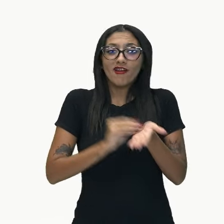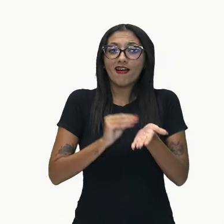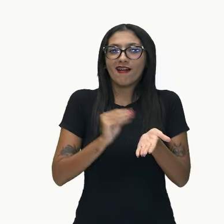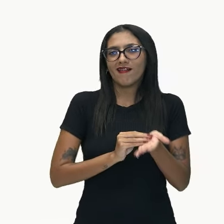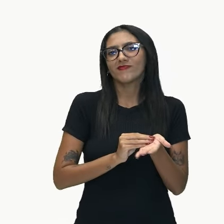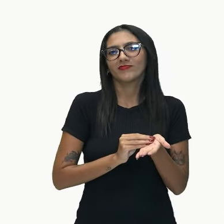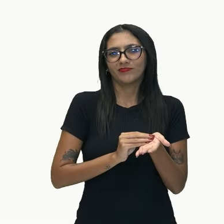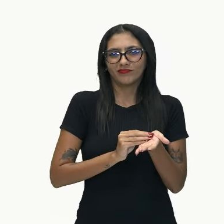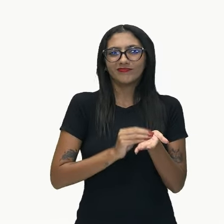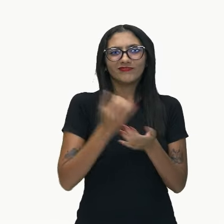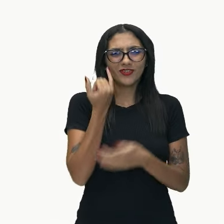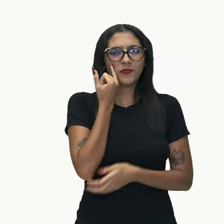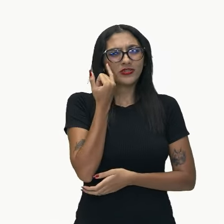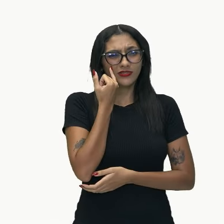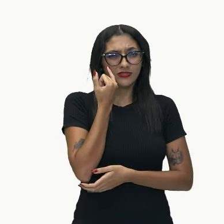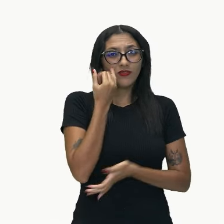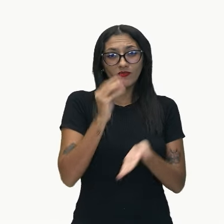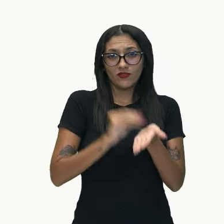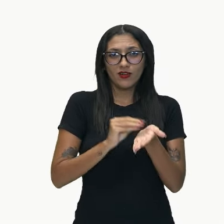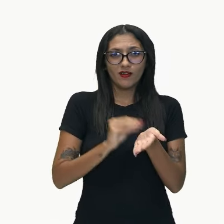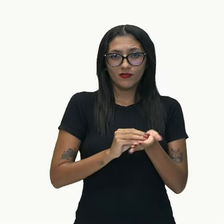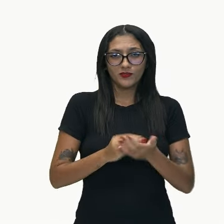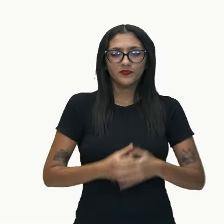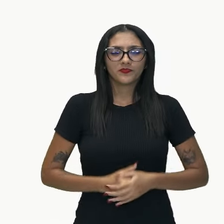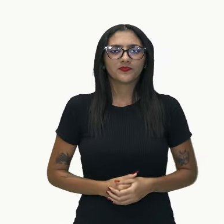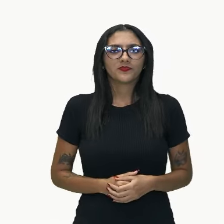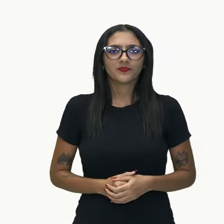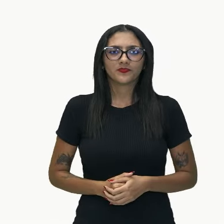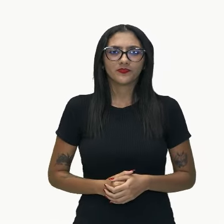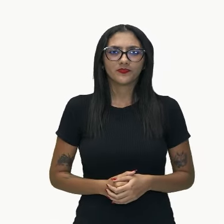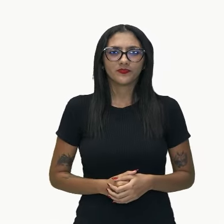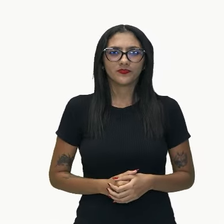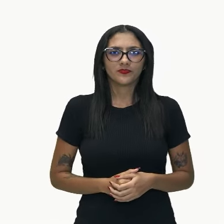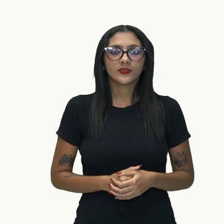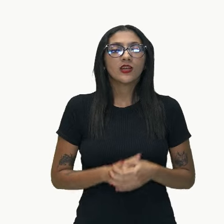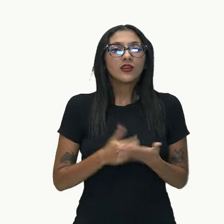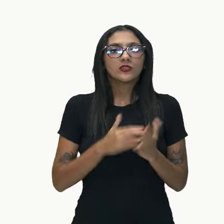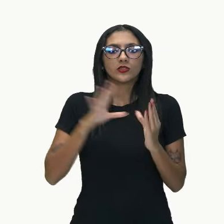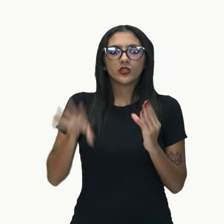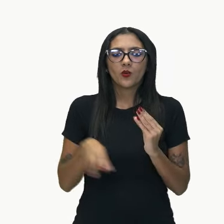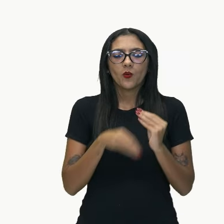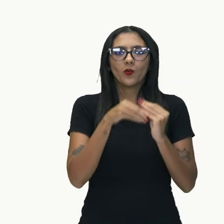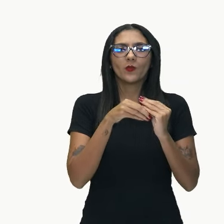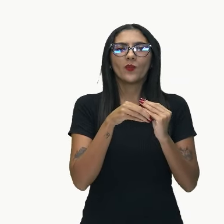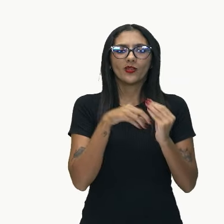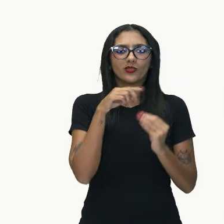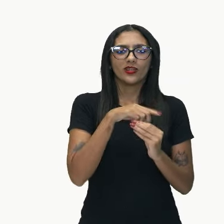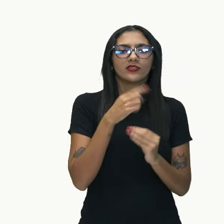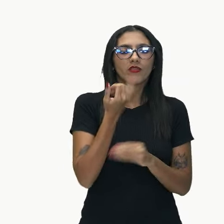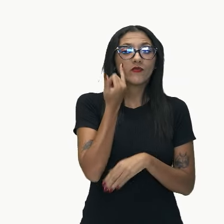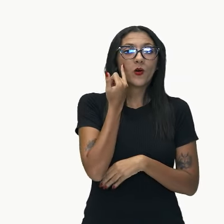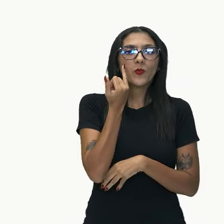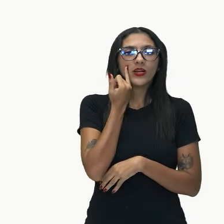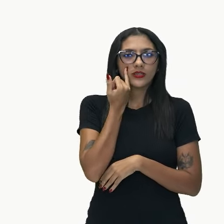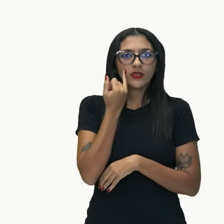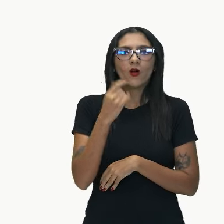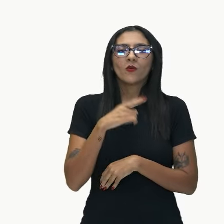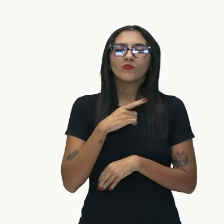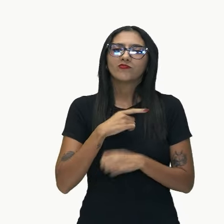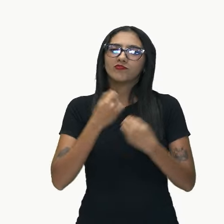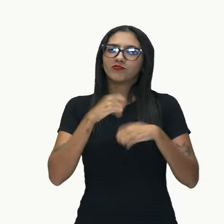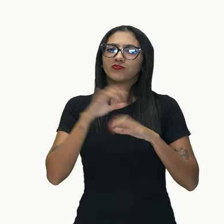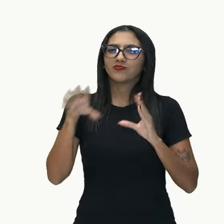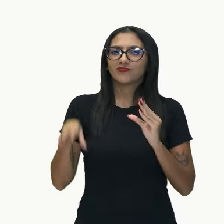Realmente. Então, o complemento da informação do verbo está lá na minha oração subordinada,